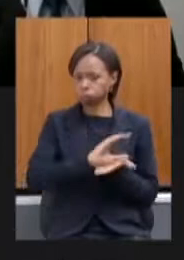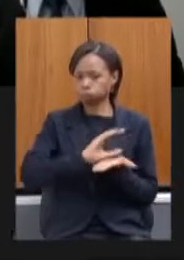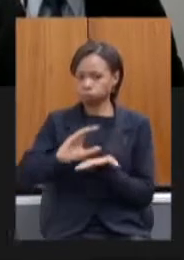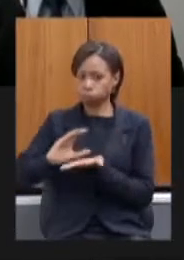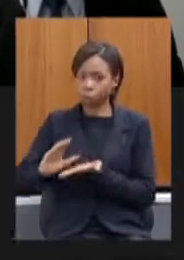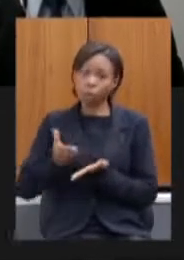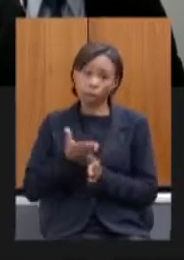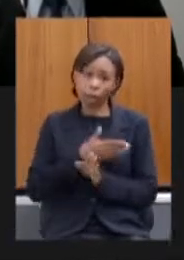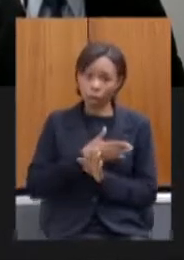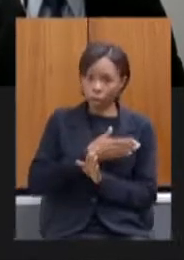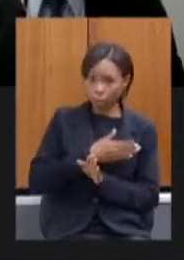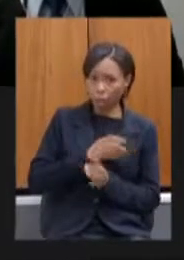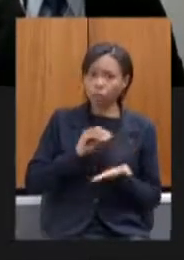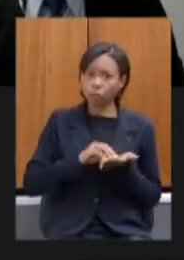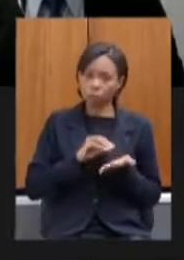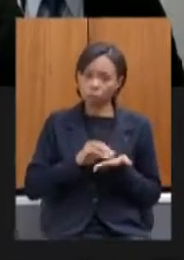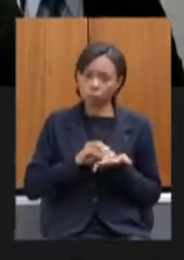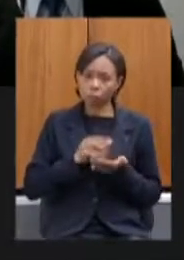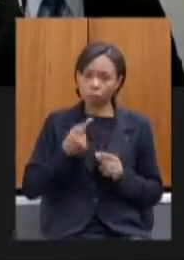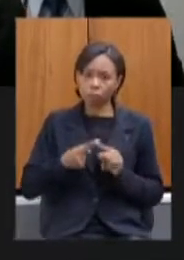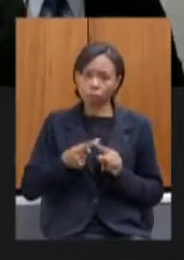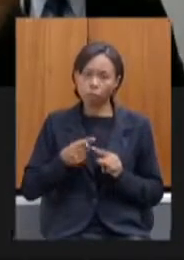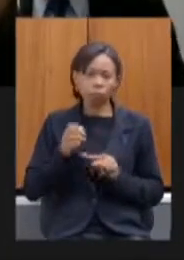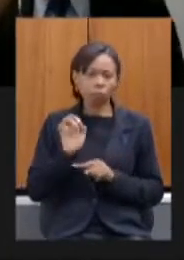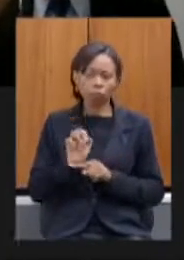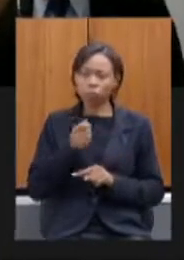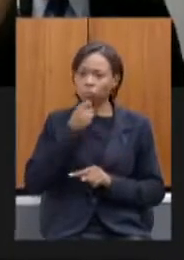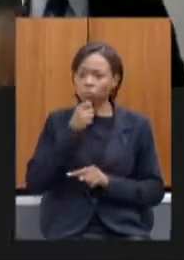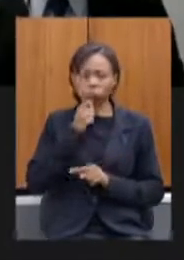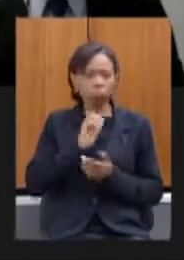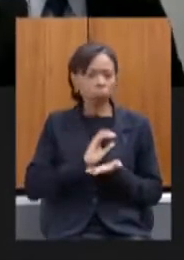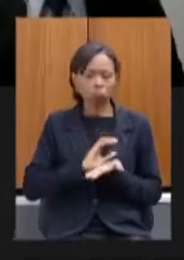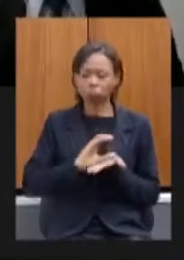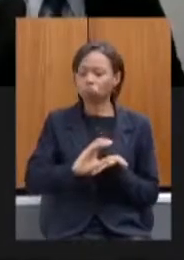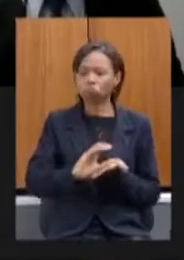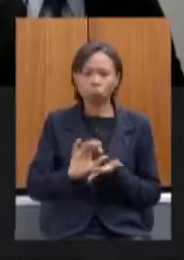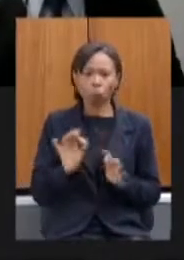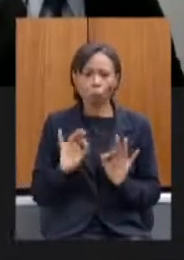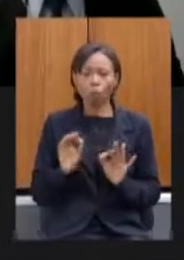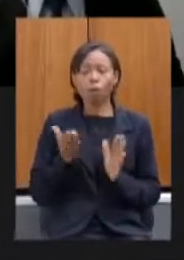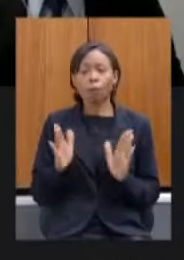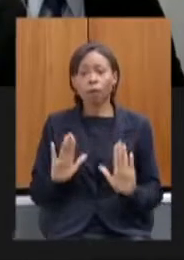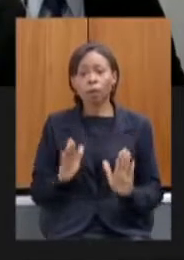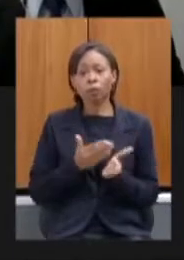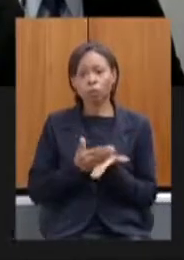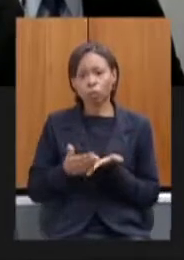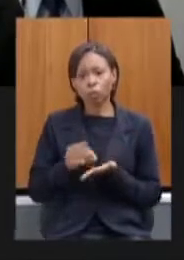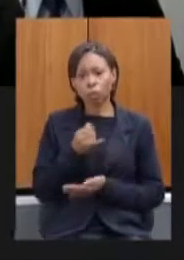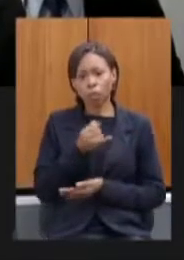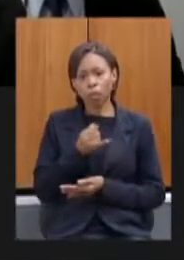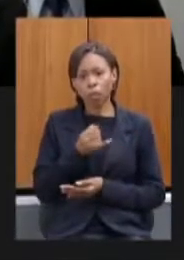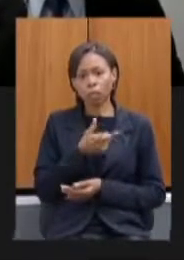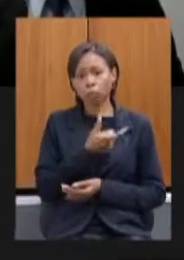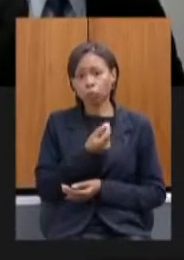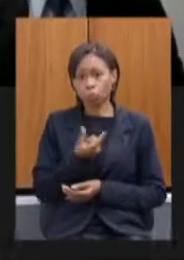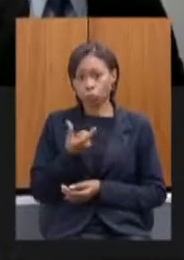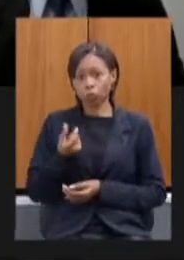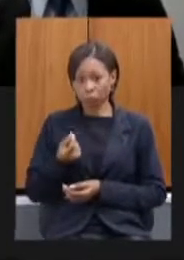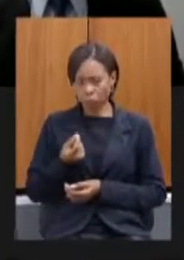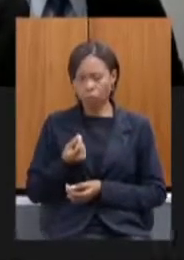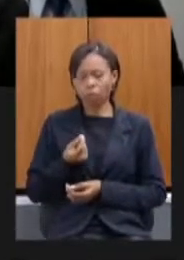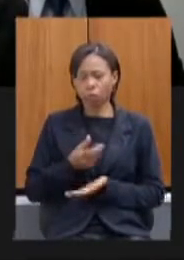realidade é um estado que não tinha feito esse repasse e começou a fazê-lo a partir de janeiro de 2020